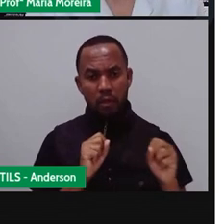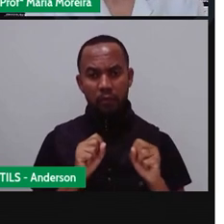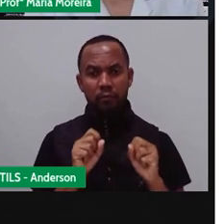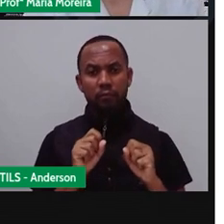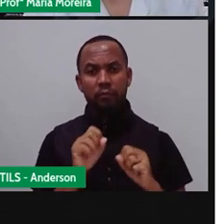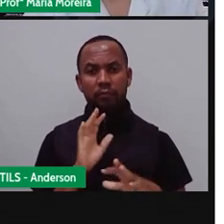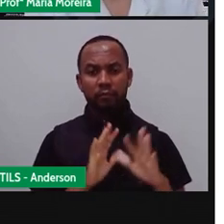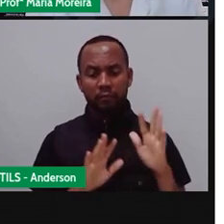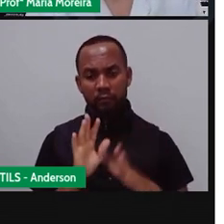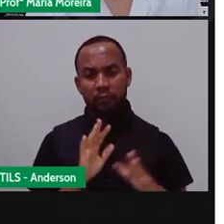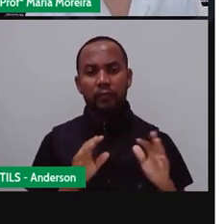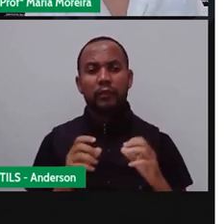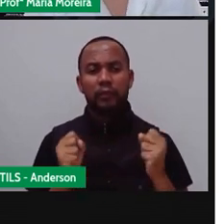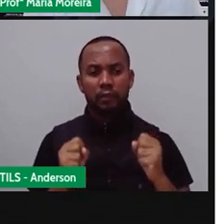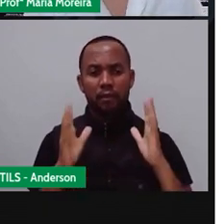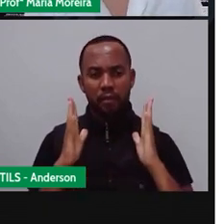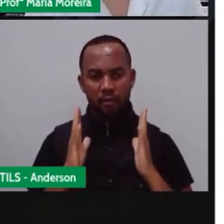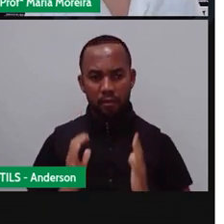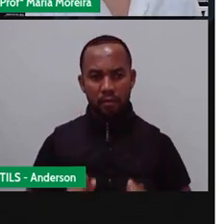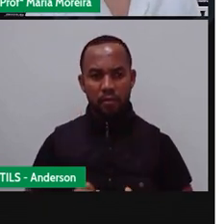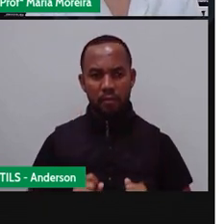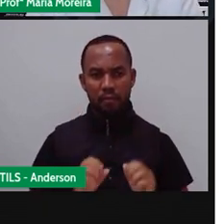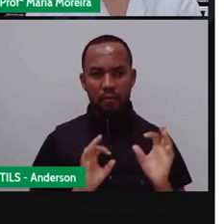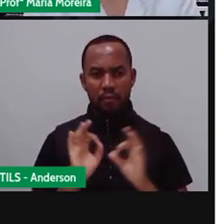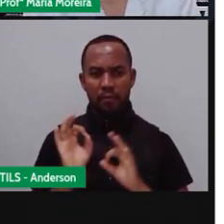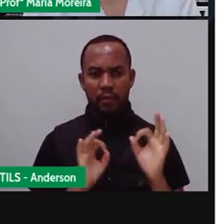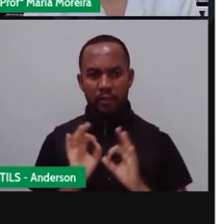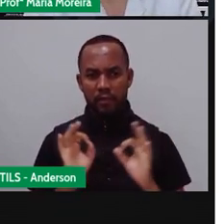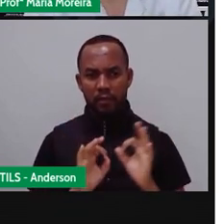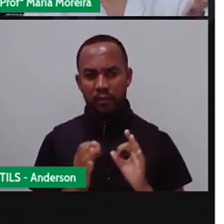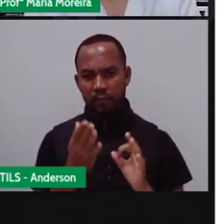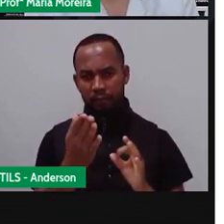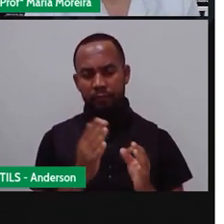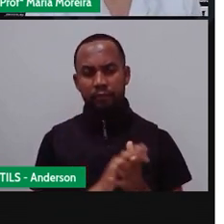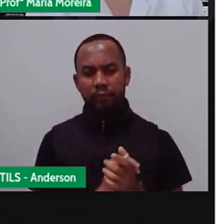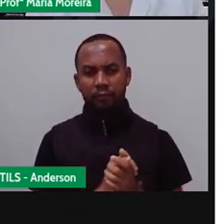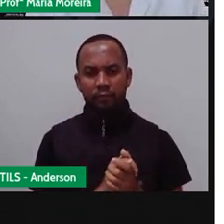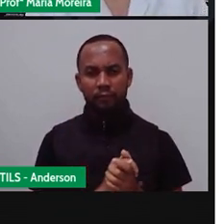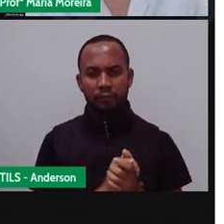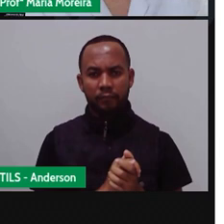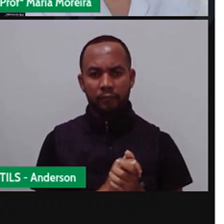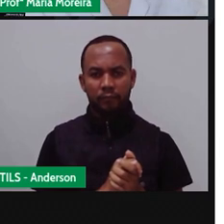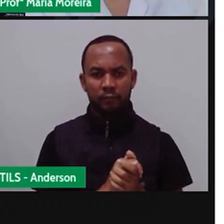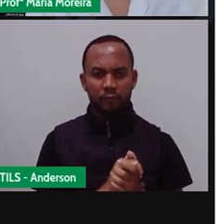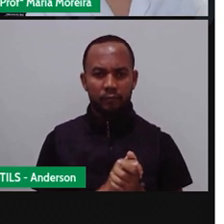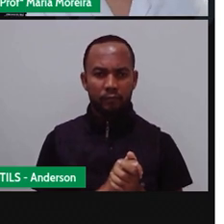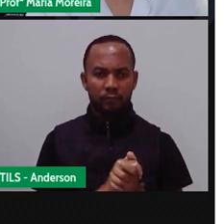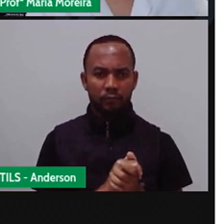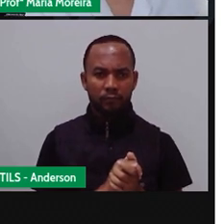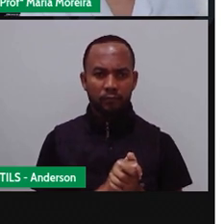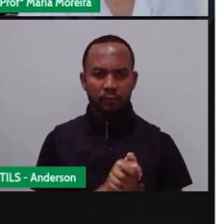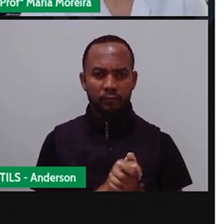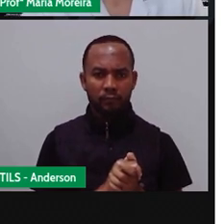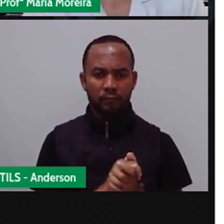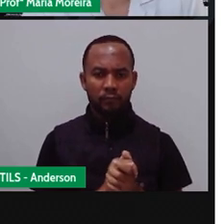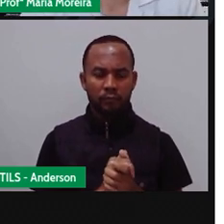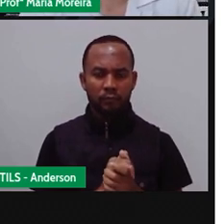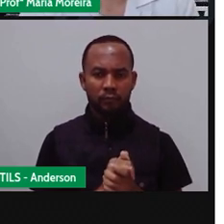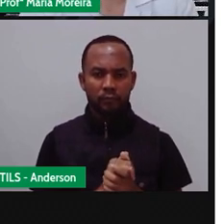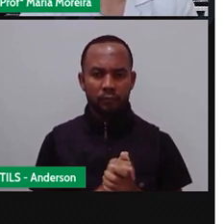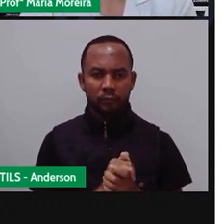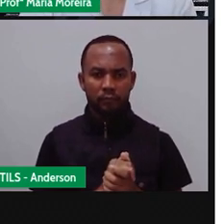segundo alguns pesquisadores, né, que fique claro, segundo alguns pesquisadores de um morcego, de um animal, né?